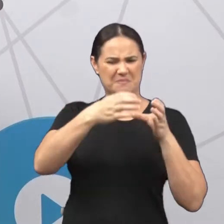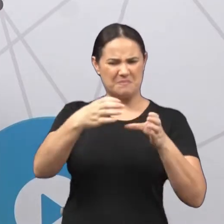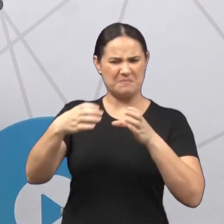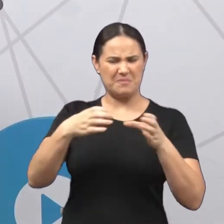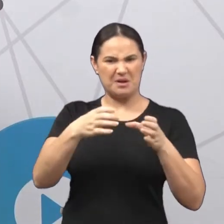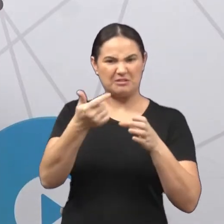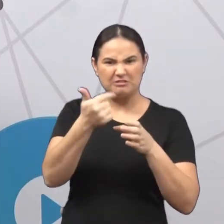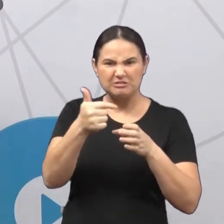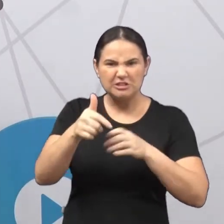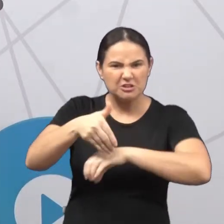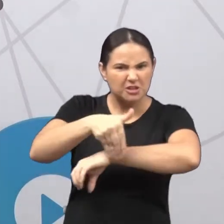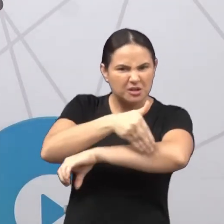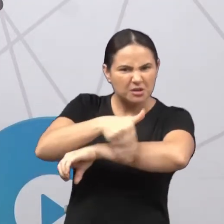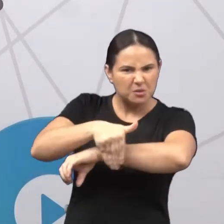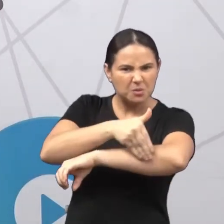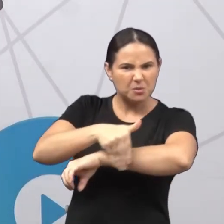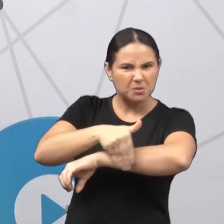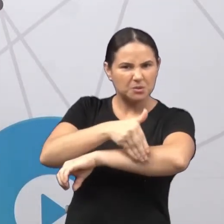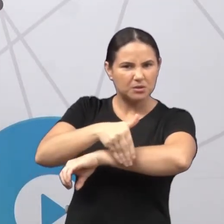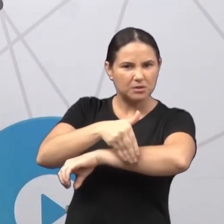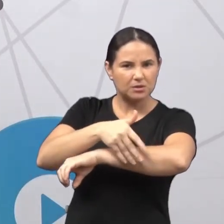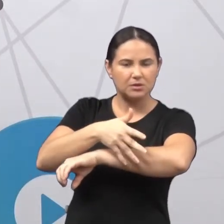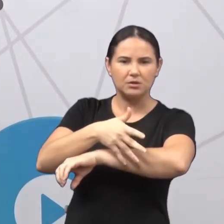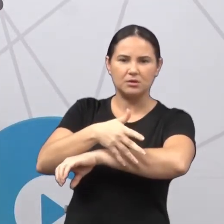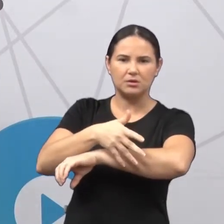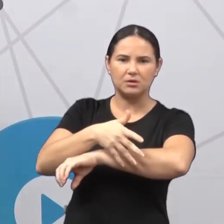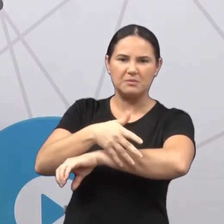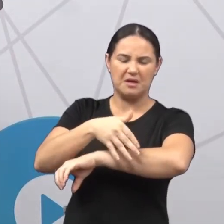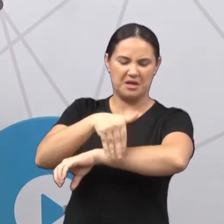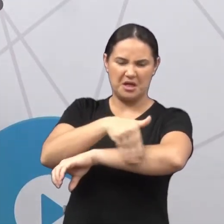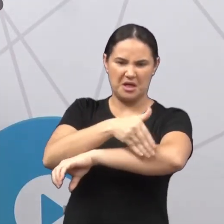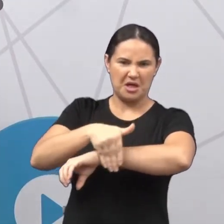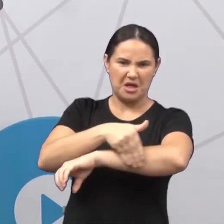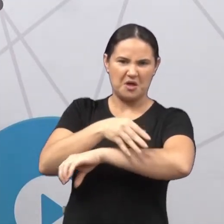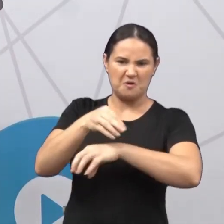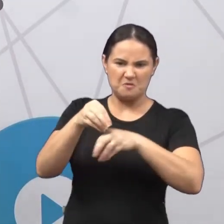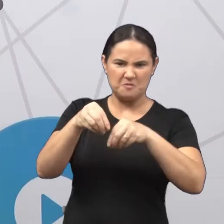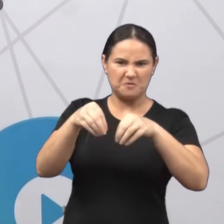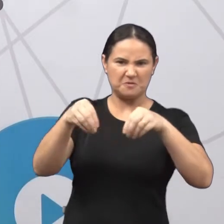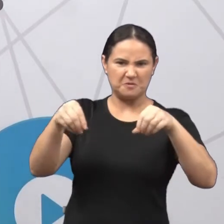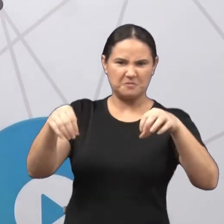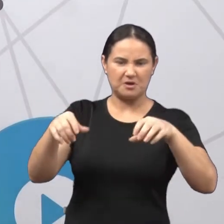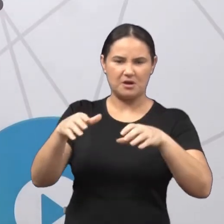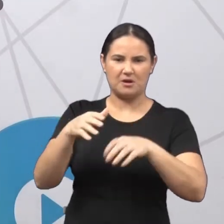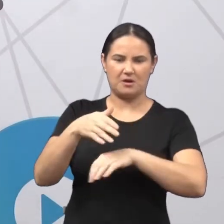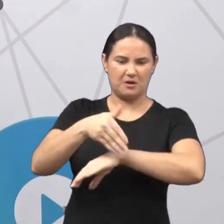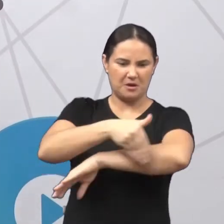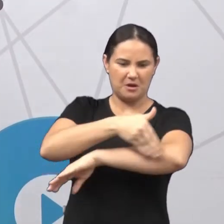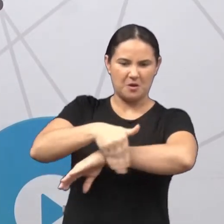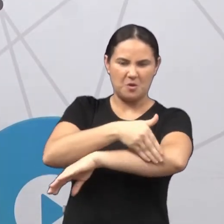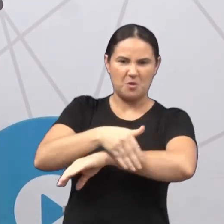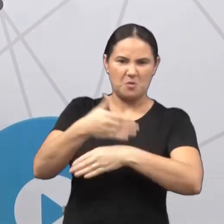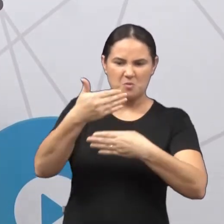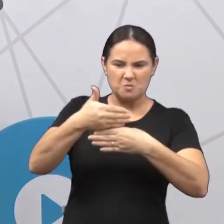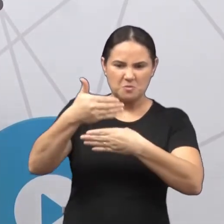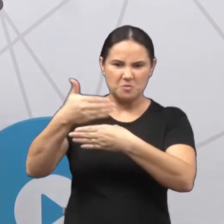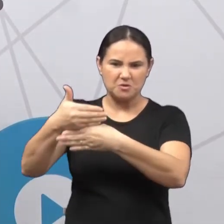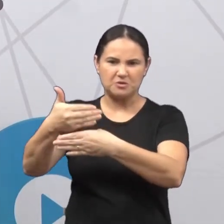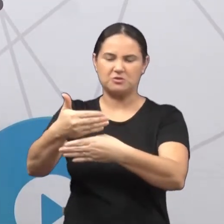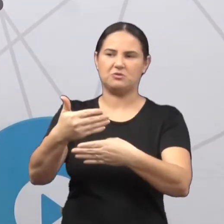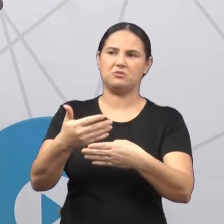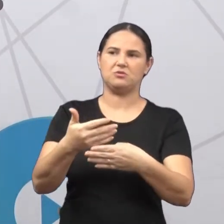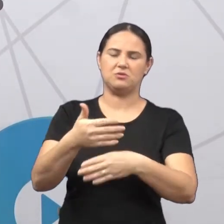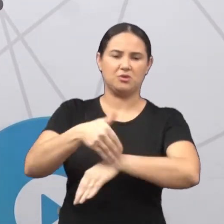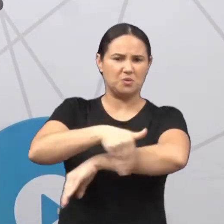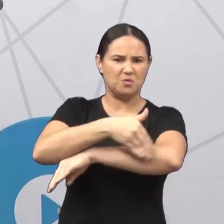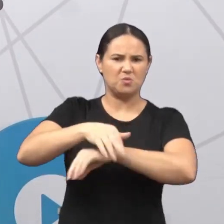Meio complicado. Pode não ter as ruas asfaltadas, pode ter rua de tijolo, pode ter rua só de chão, batido, né? Pode ter